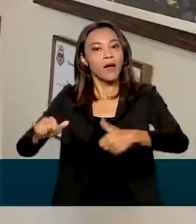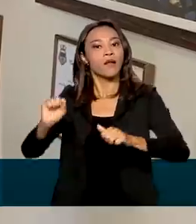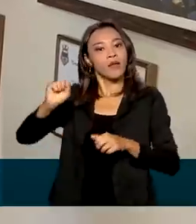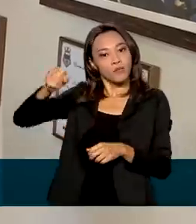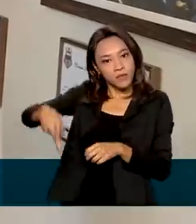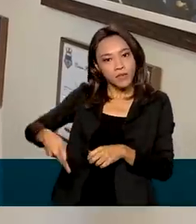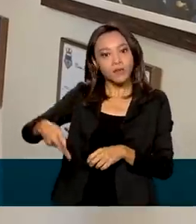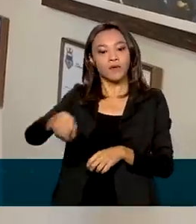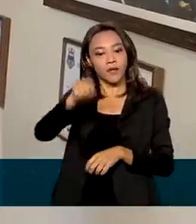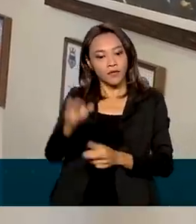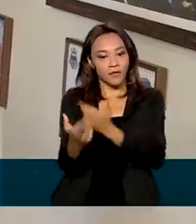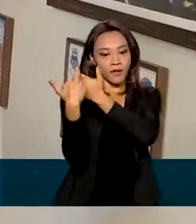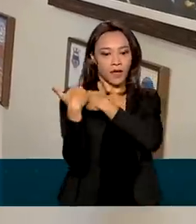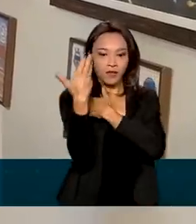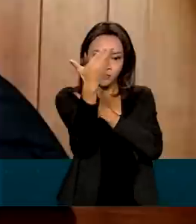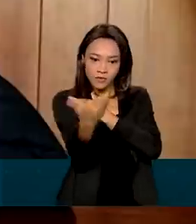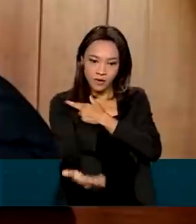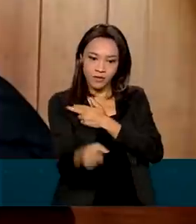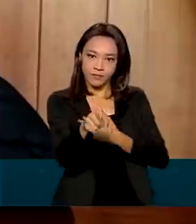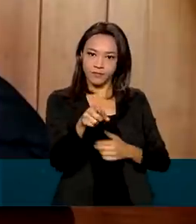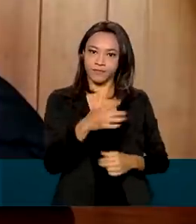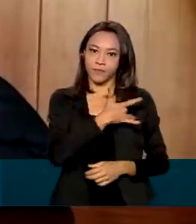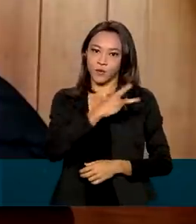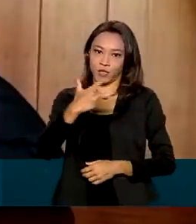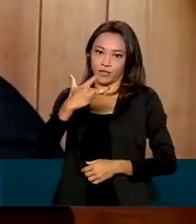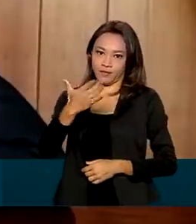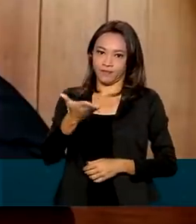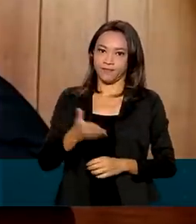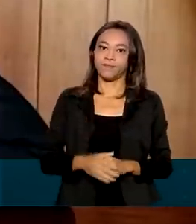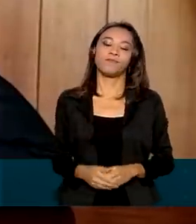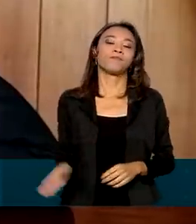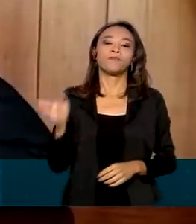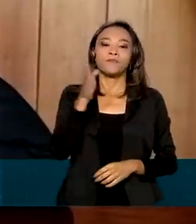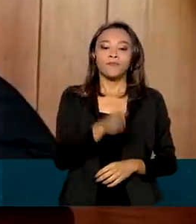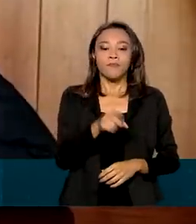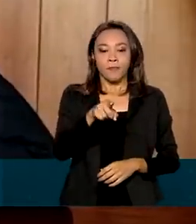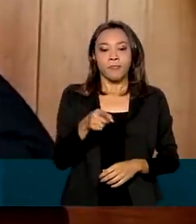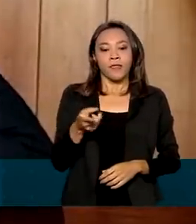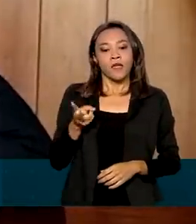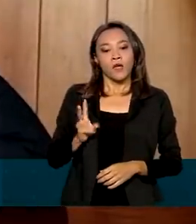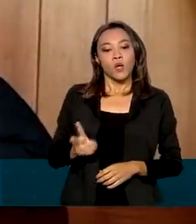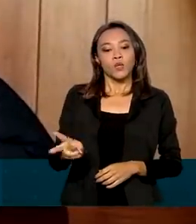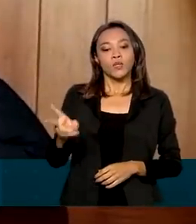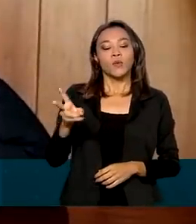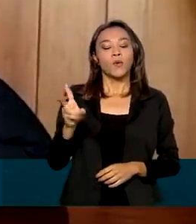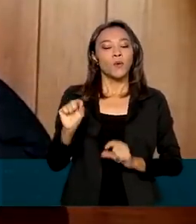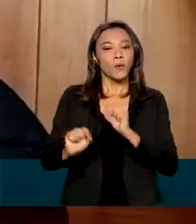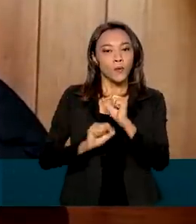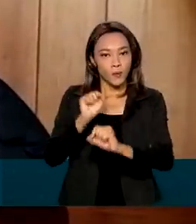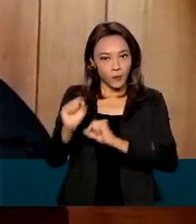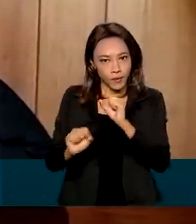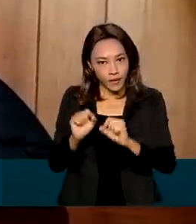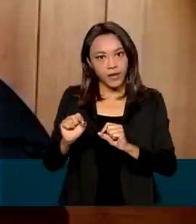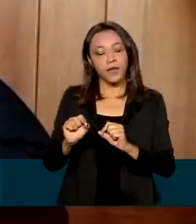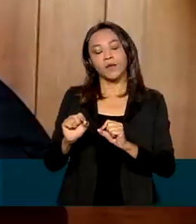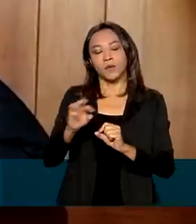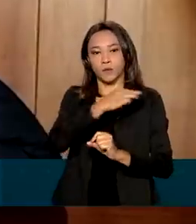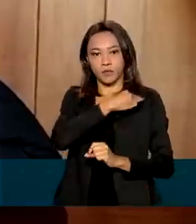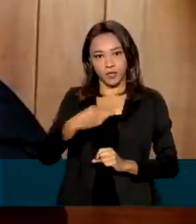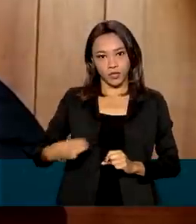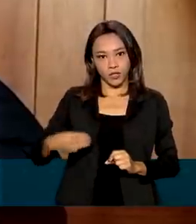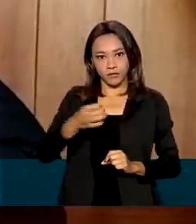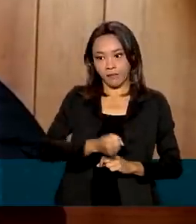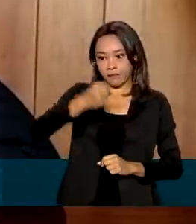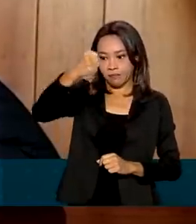que ficará com o Onyx Lorenzoni. O general Ramos está na Casa Civil, continua sendo ministro palaciano, vai para a